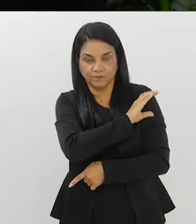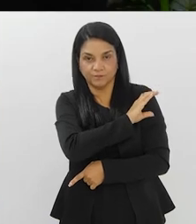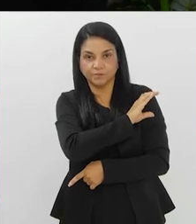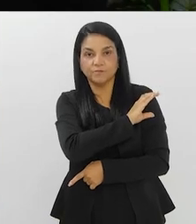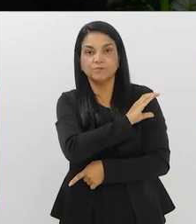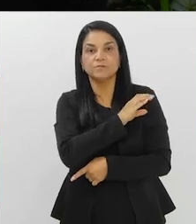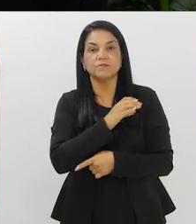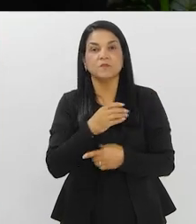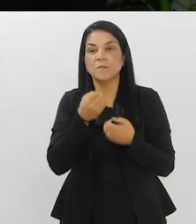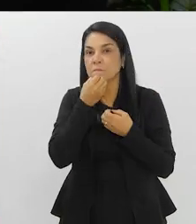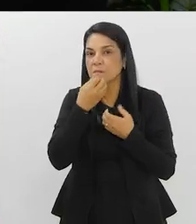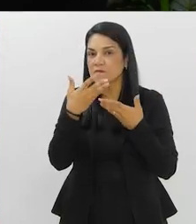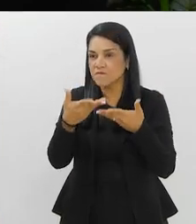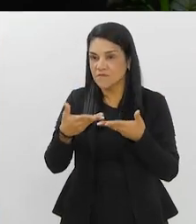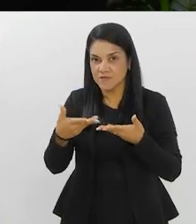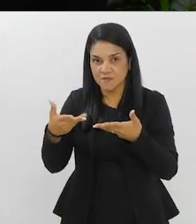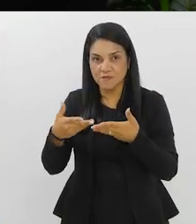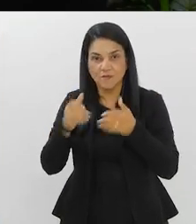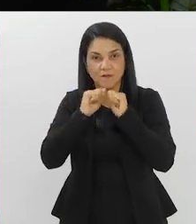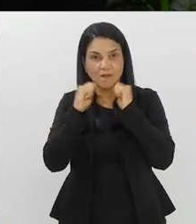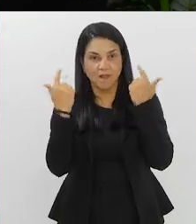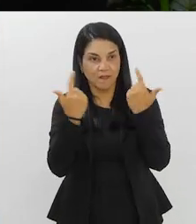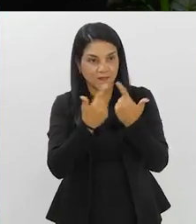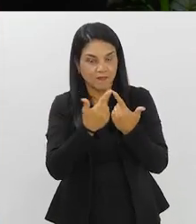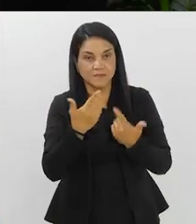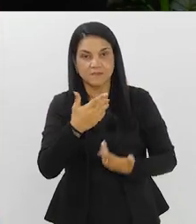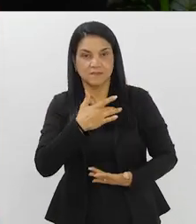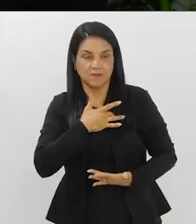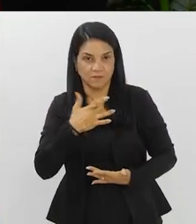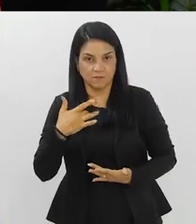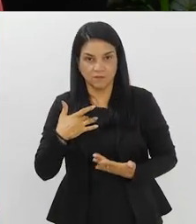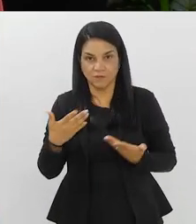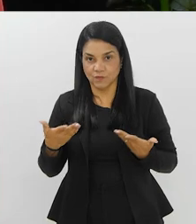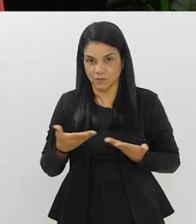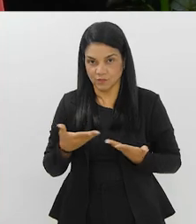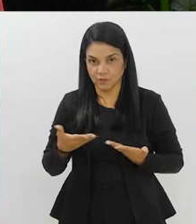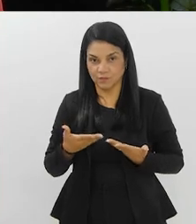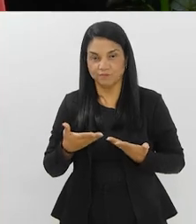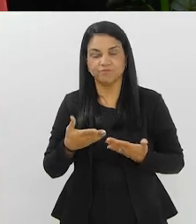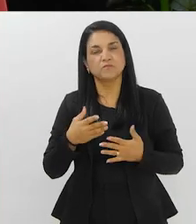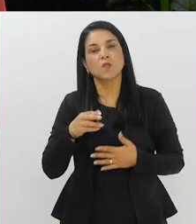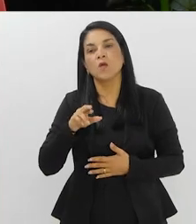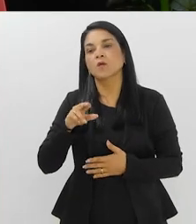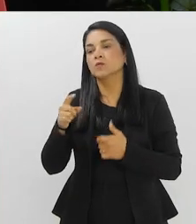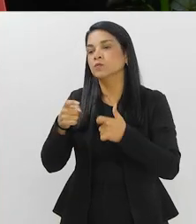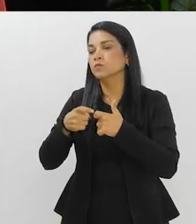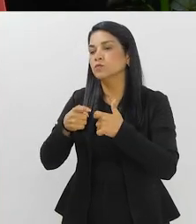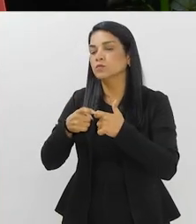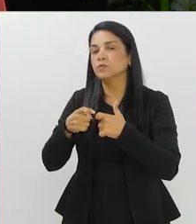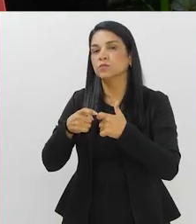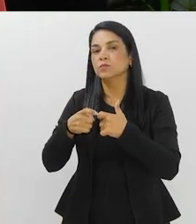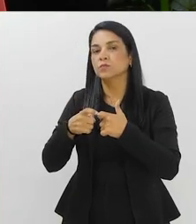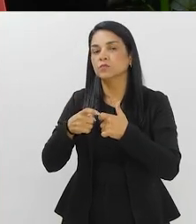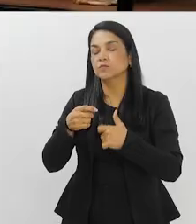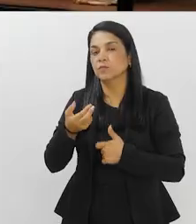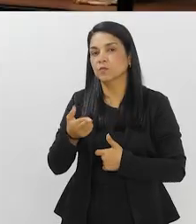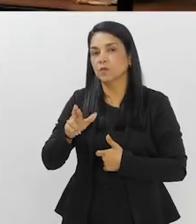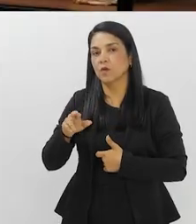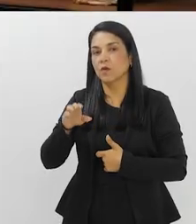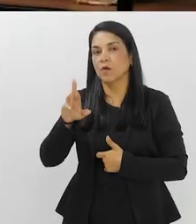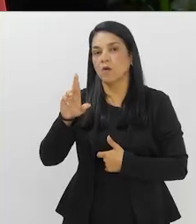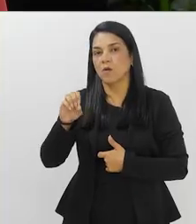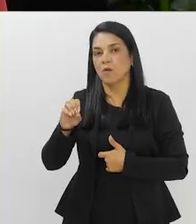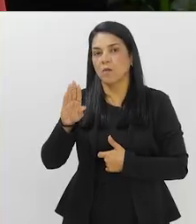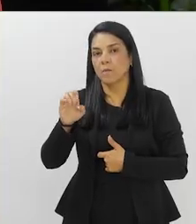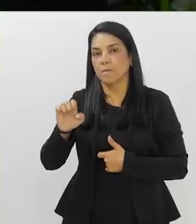Norte Fluminense. Sejam muito bem-vindos ao Alerje Saúde de hoje. Doutora Roberta, para a gente começar, eu queria que você falasse para a